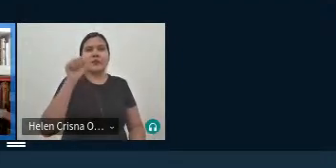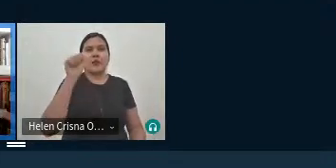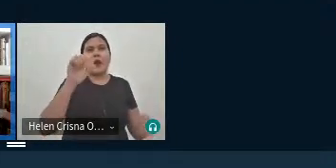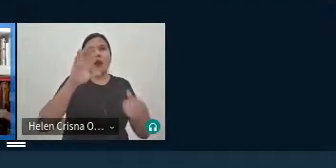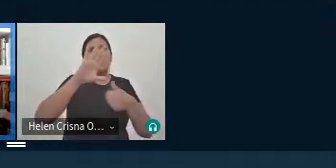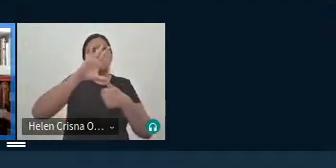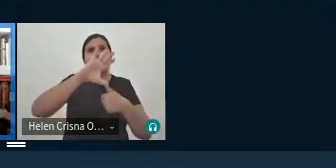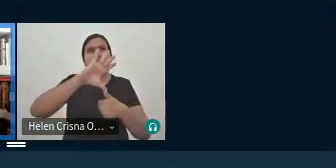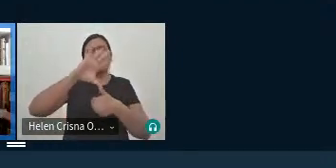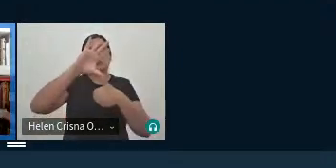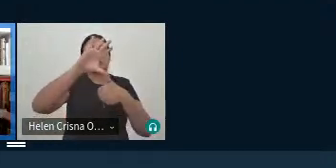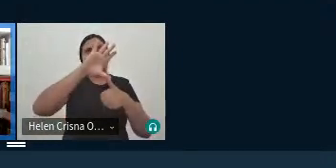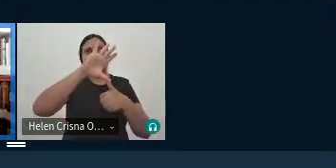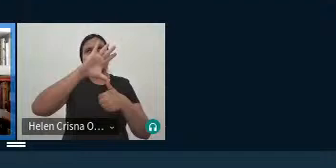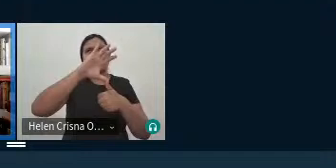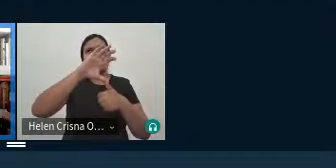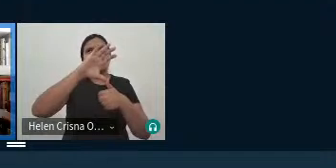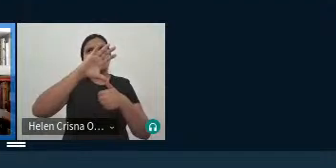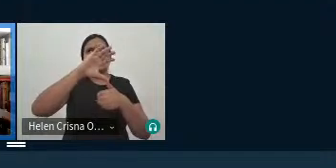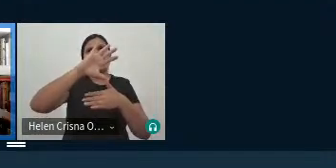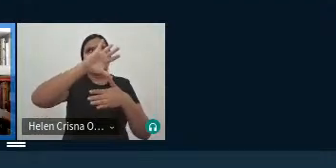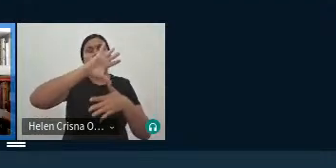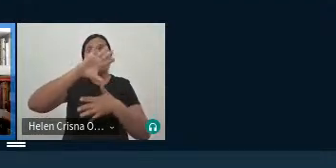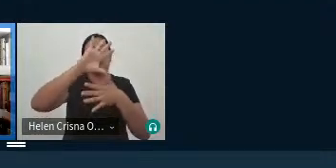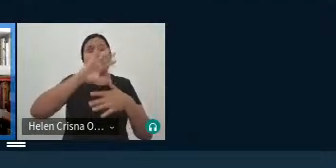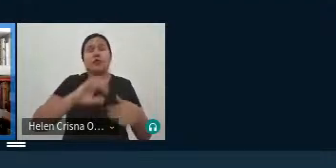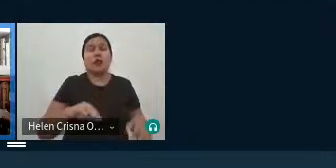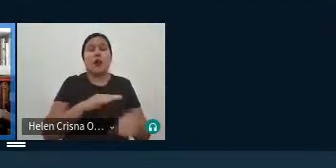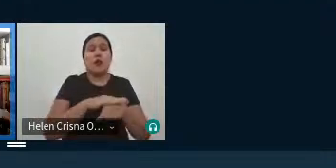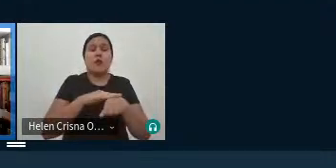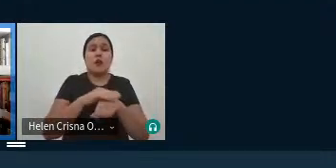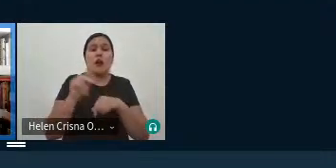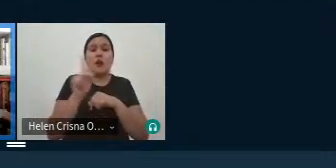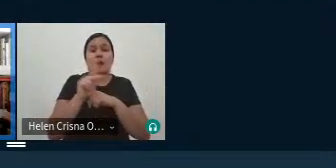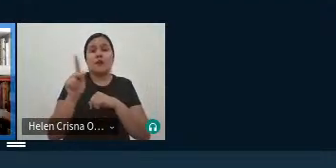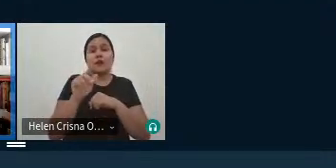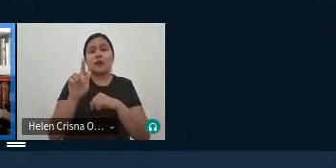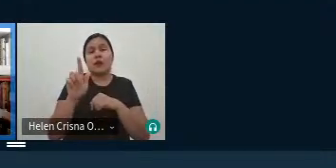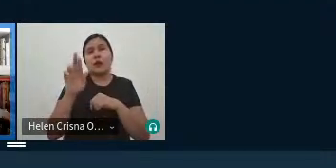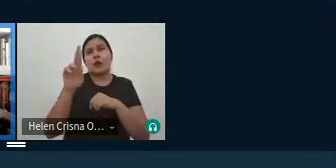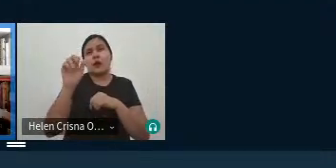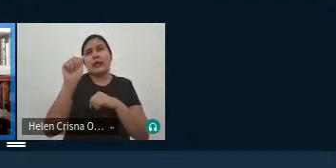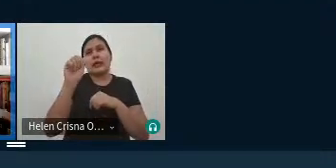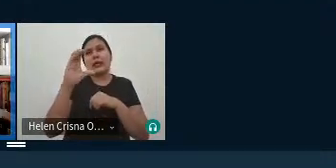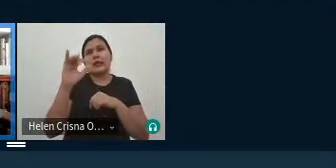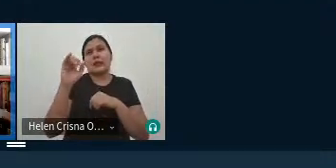recentemente em uma conversa com a professora Graciele acho que ela está assistindo aqui né